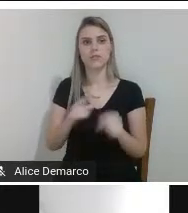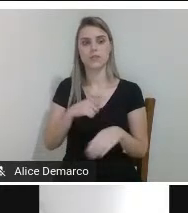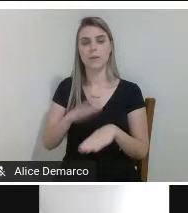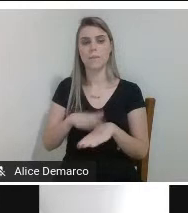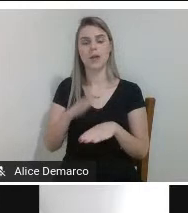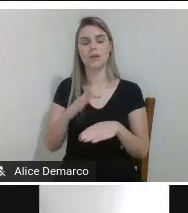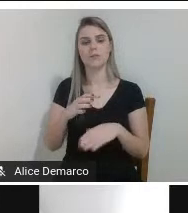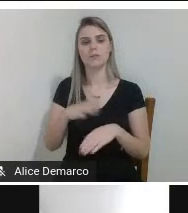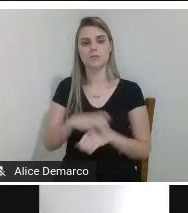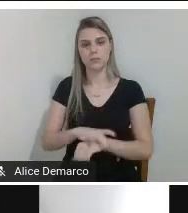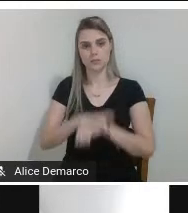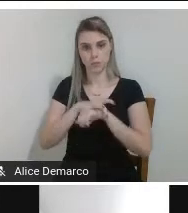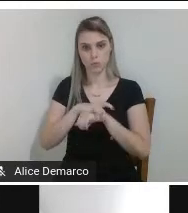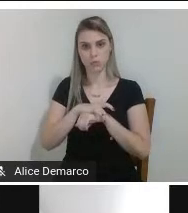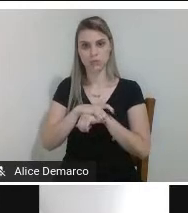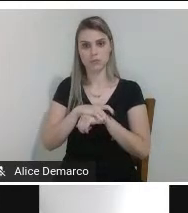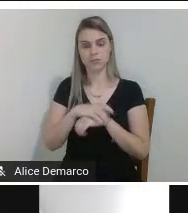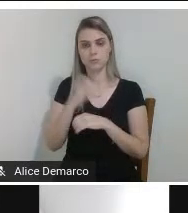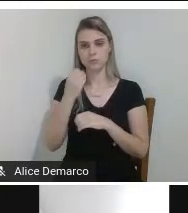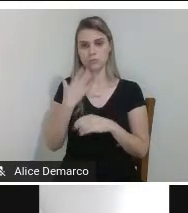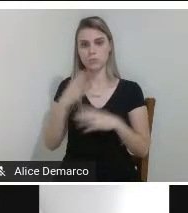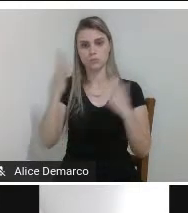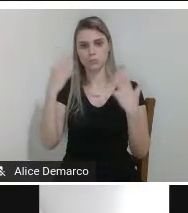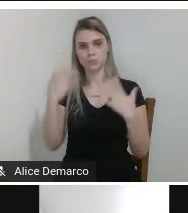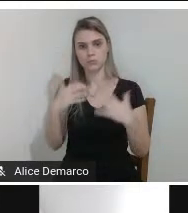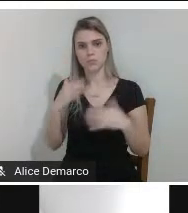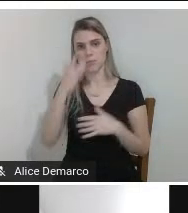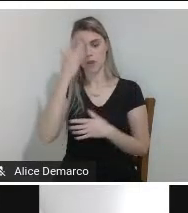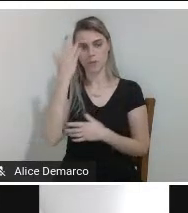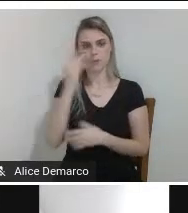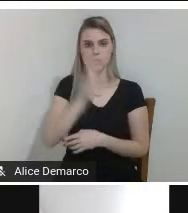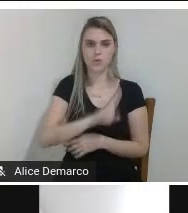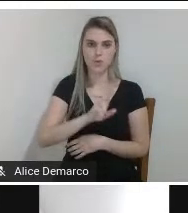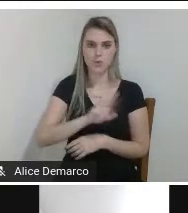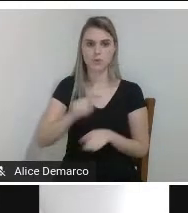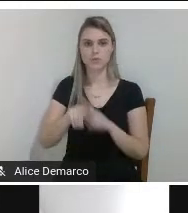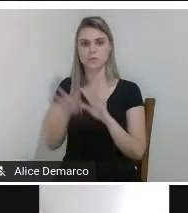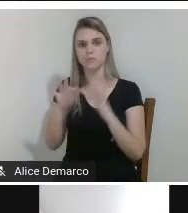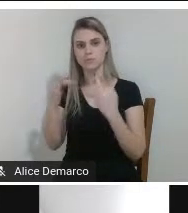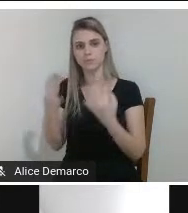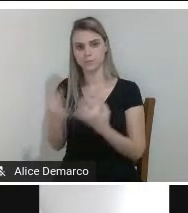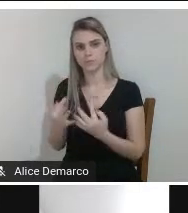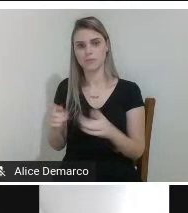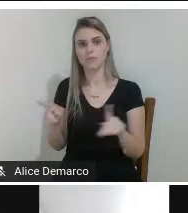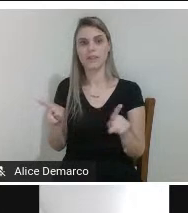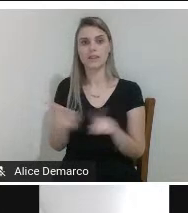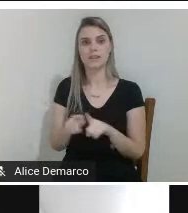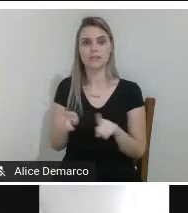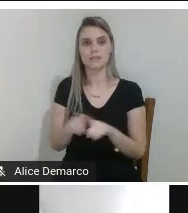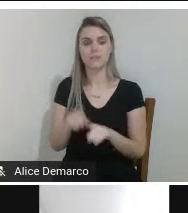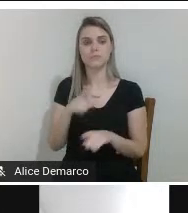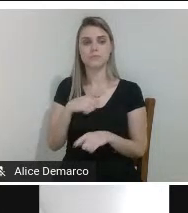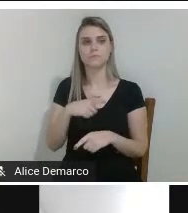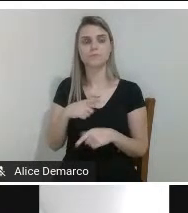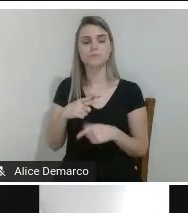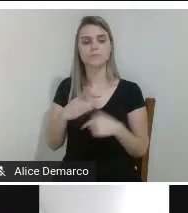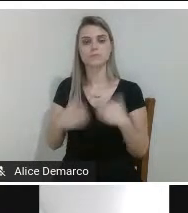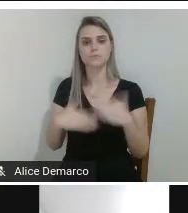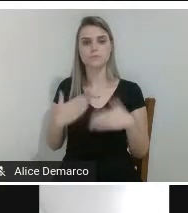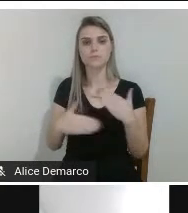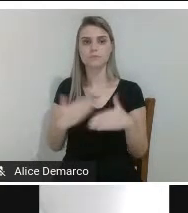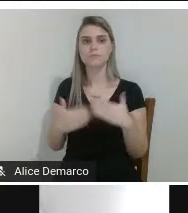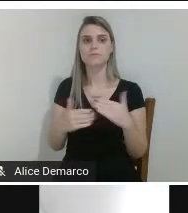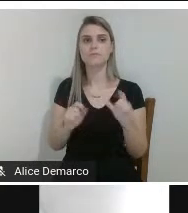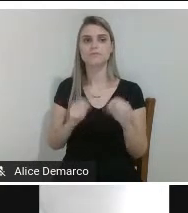conforto e segurança tanto para usuário quanto para a família e além disso também teve um grande desenvolvimento